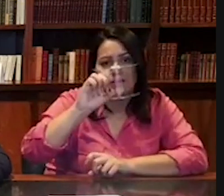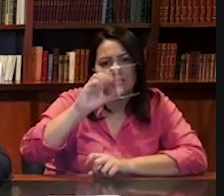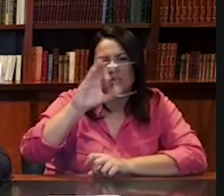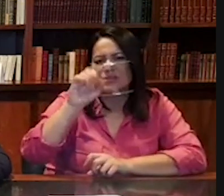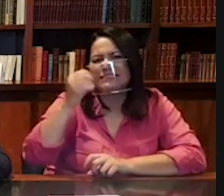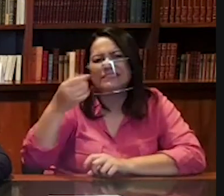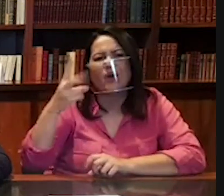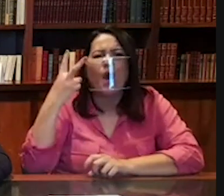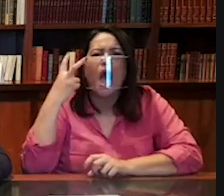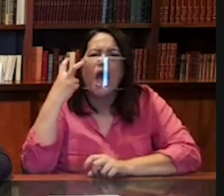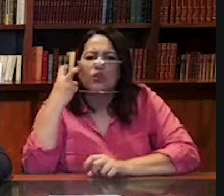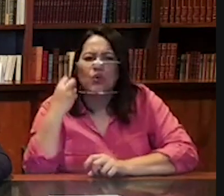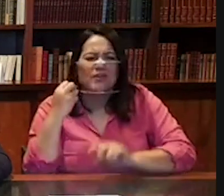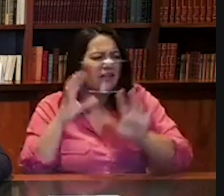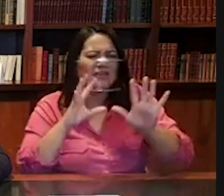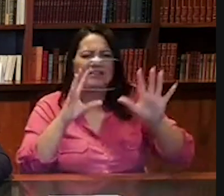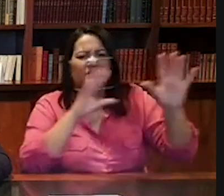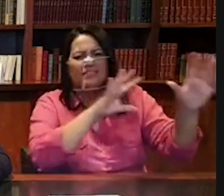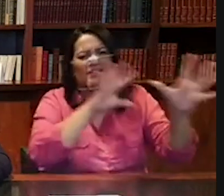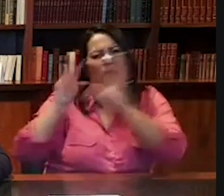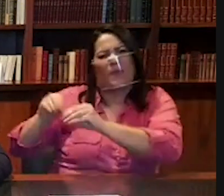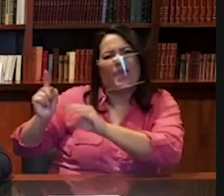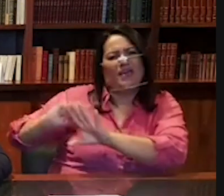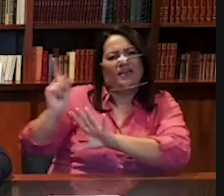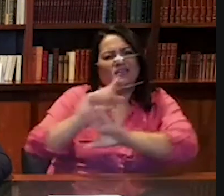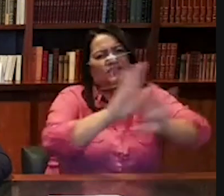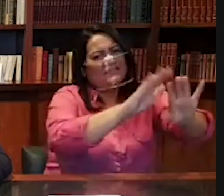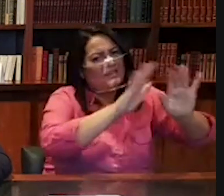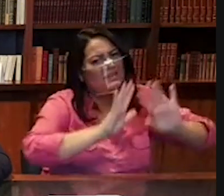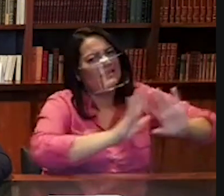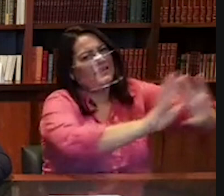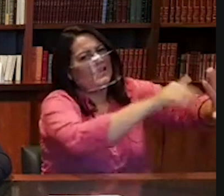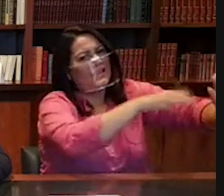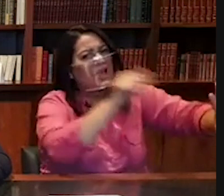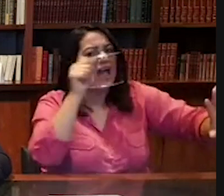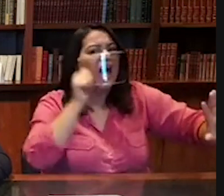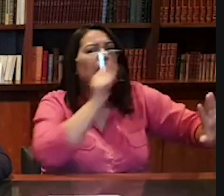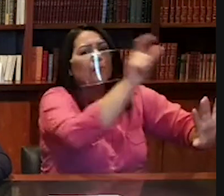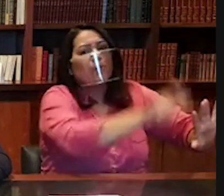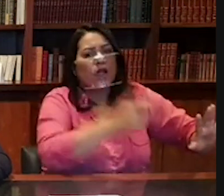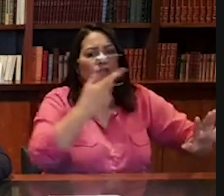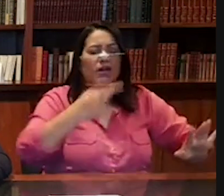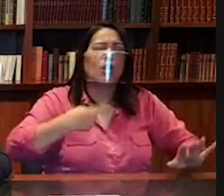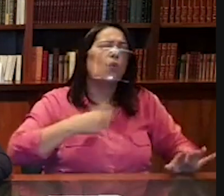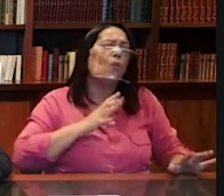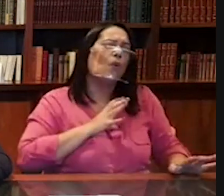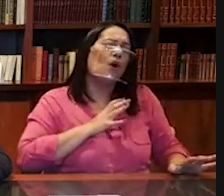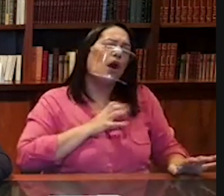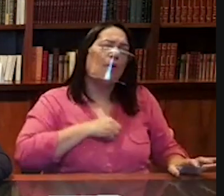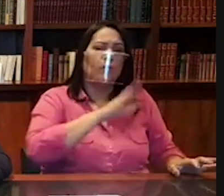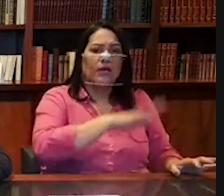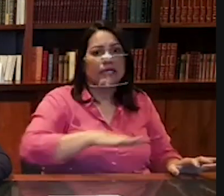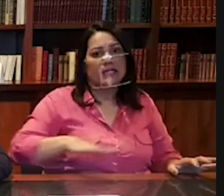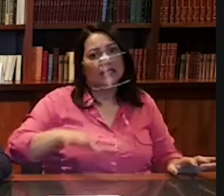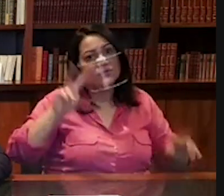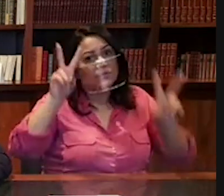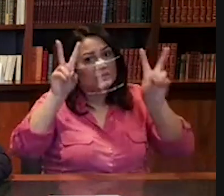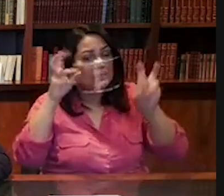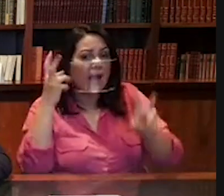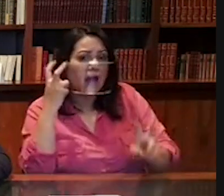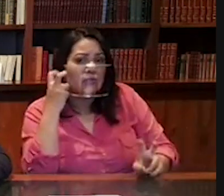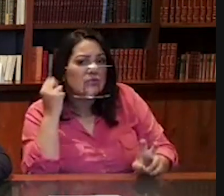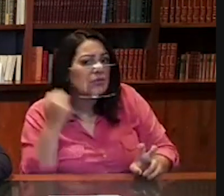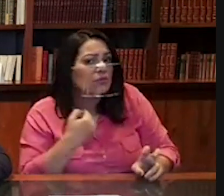afetada com essa história absurda dessa mulher que dizia amar criança. A pauta da adoção não